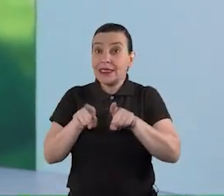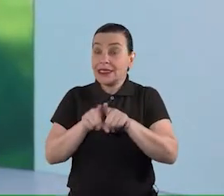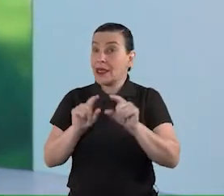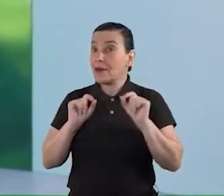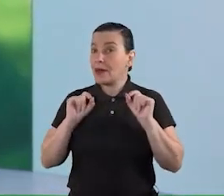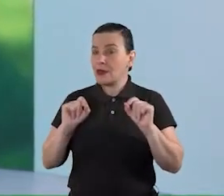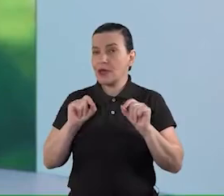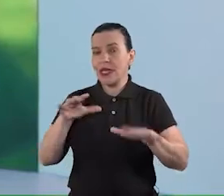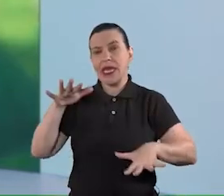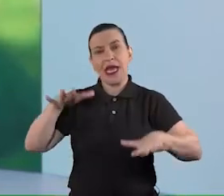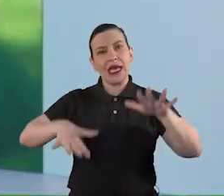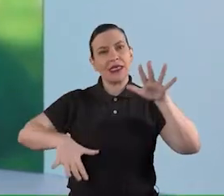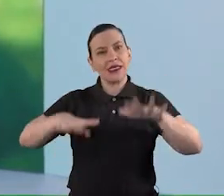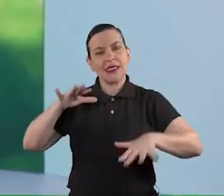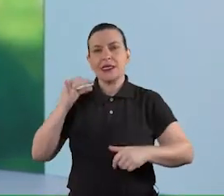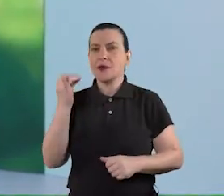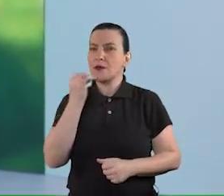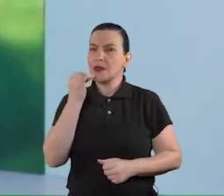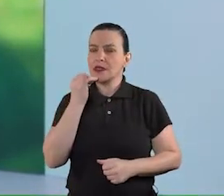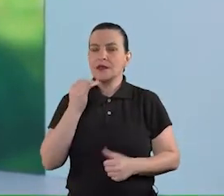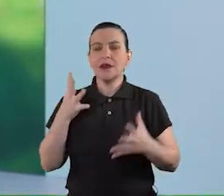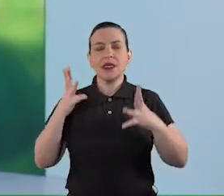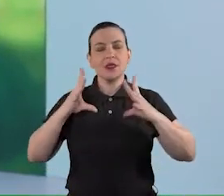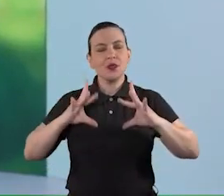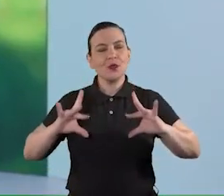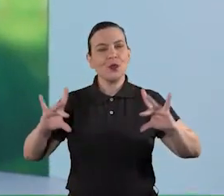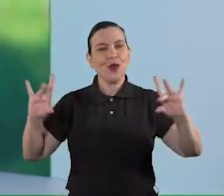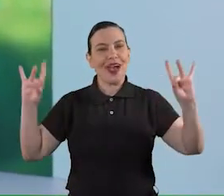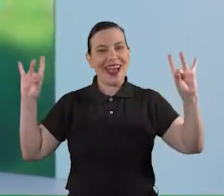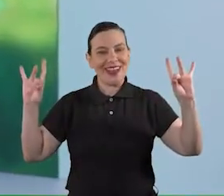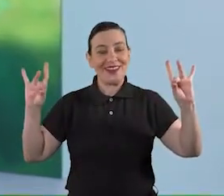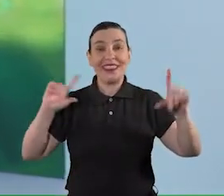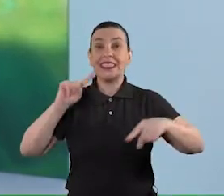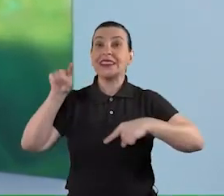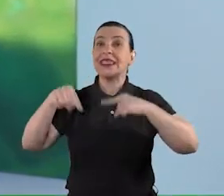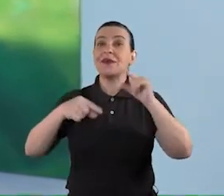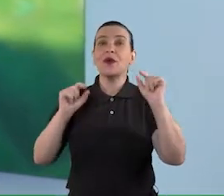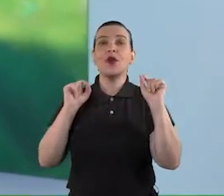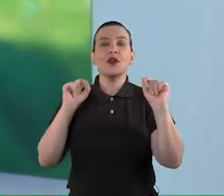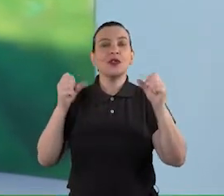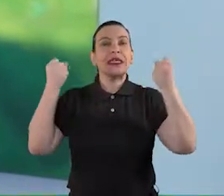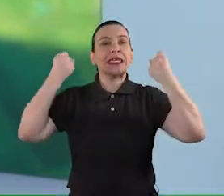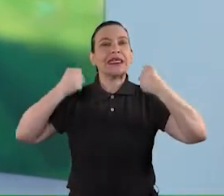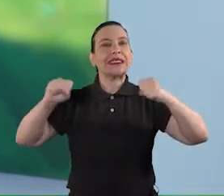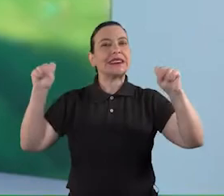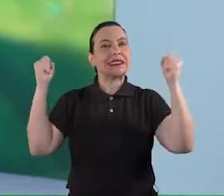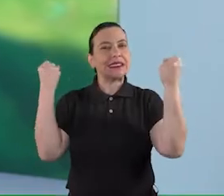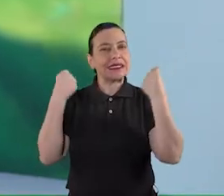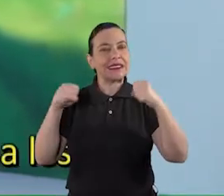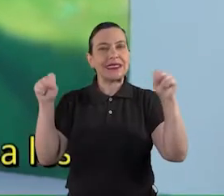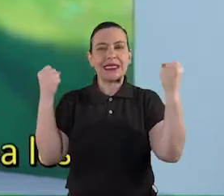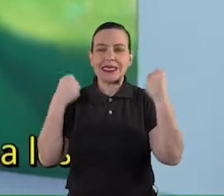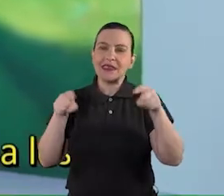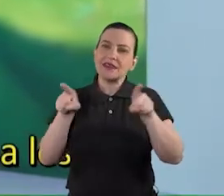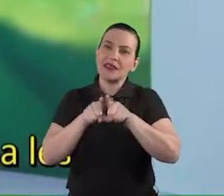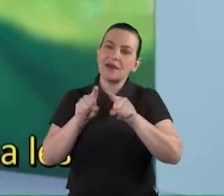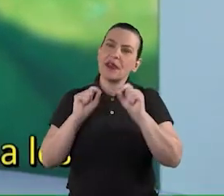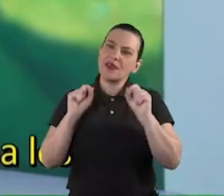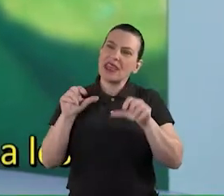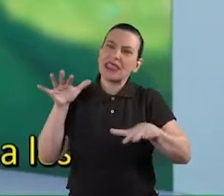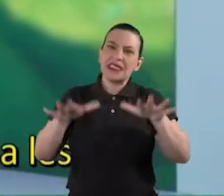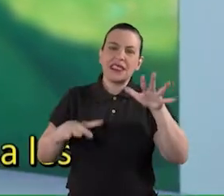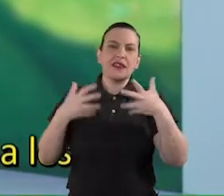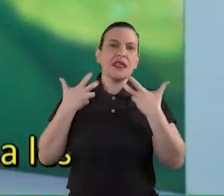tipo de condição em uma escala mais suave como por exemplo depois de uma sessão intensa de exercícios ou de uma atividade extenuante embora